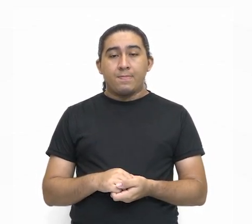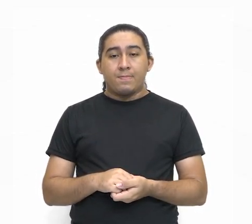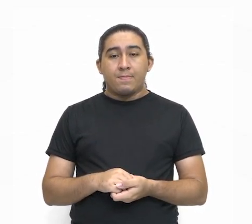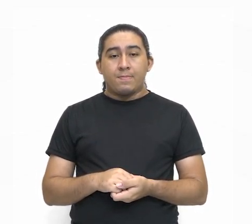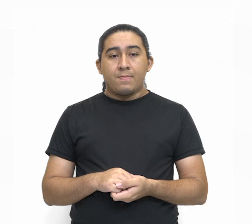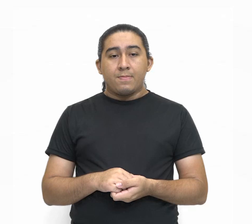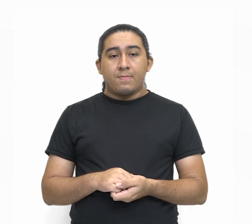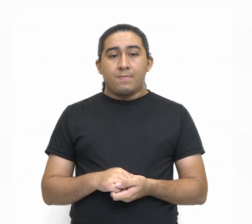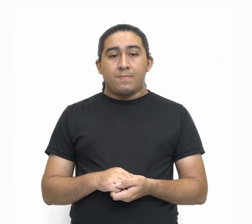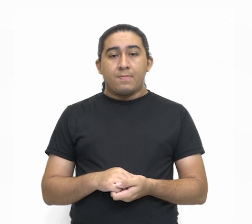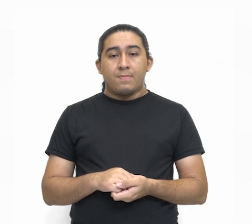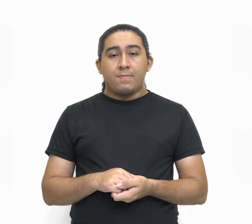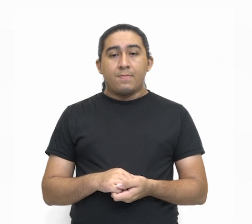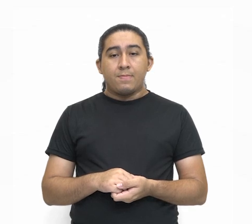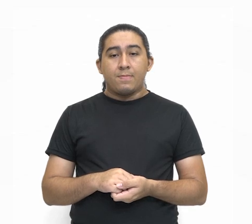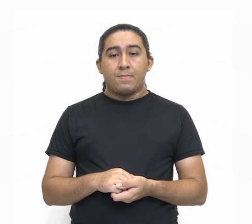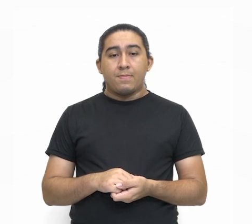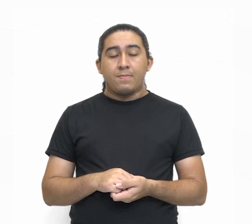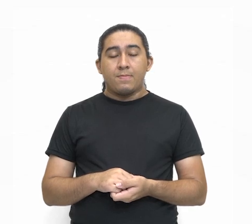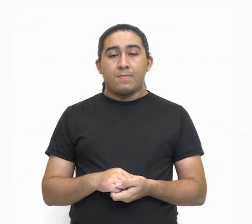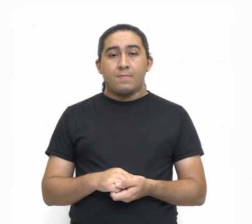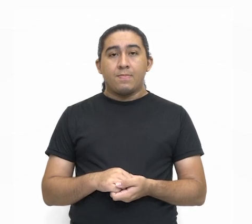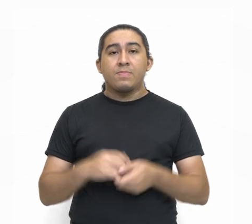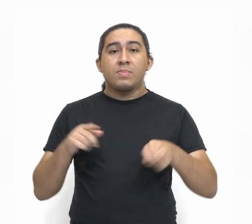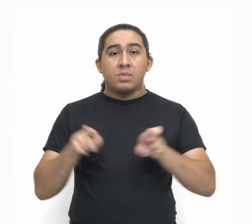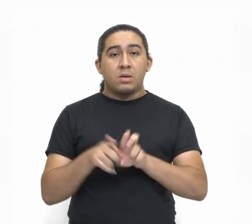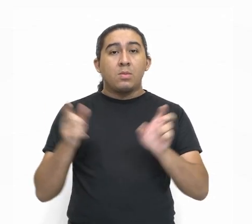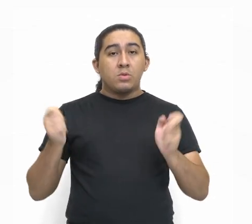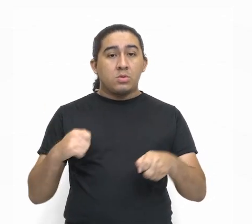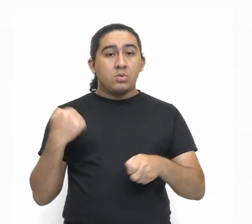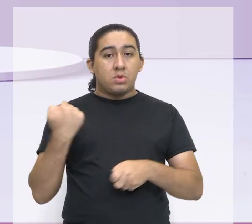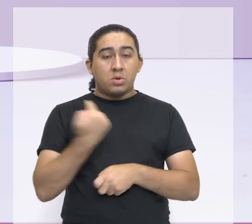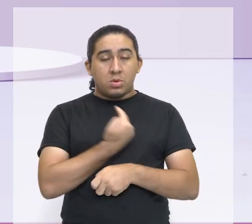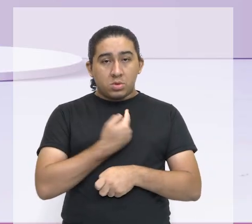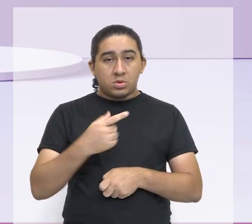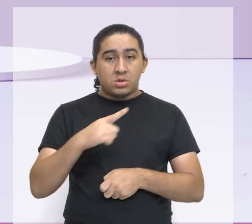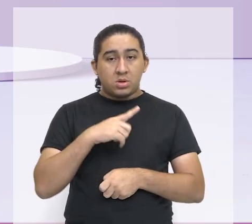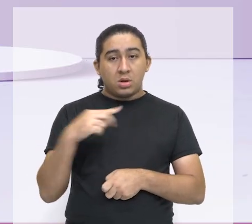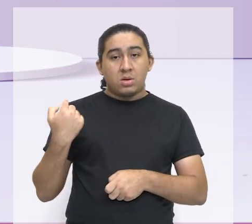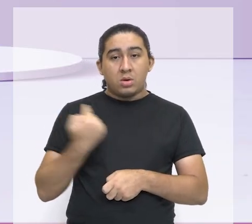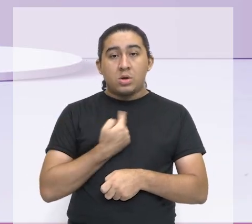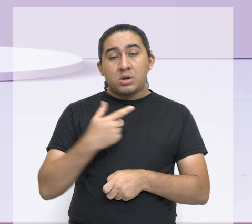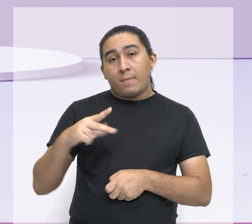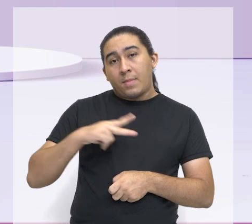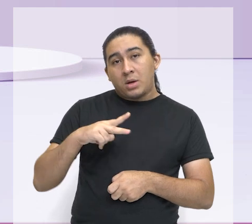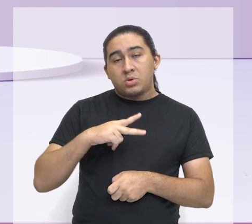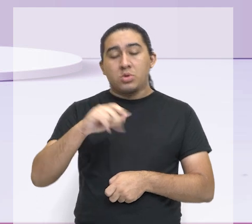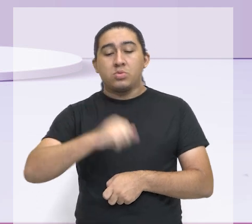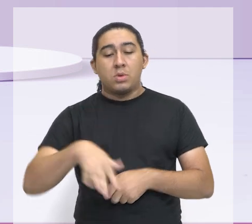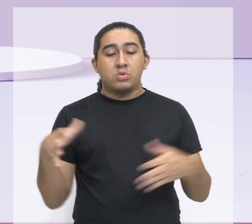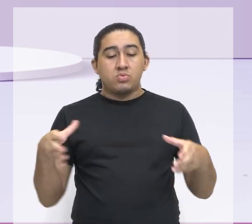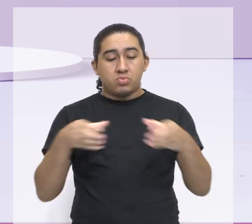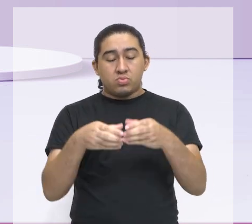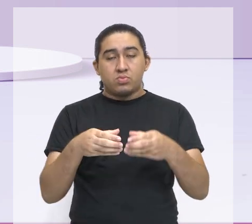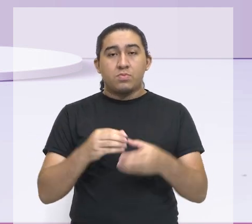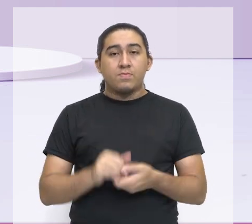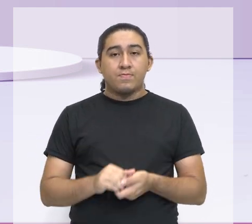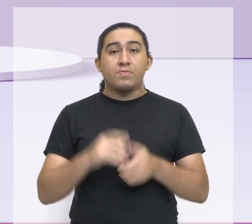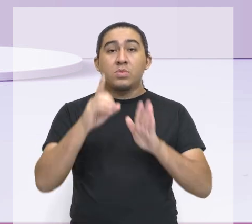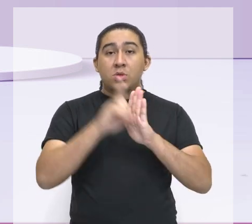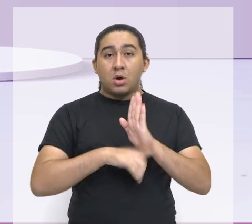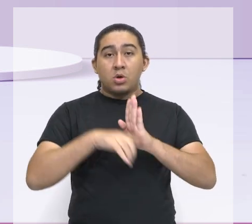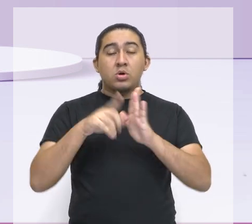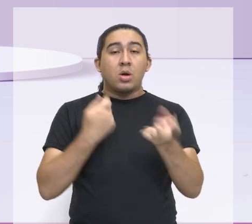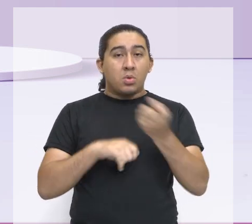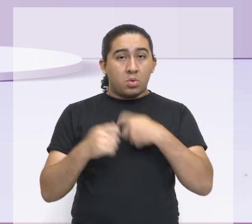segurança, né? Para que a possa ter também a nossa propriedade. Então, os direitos econômicos, tudo